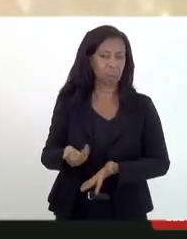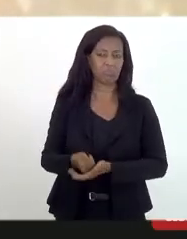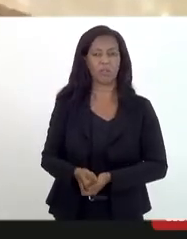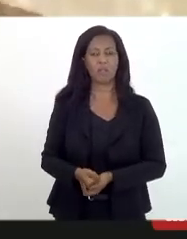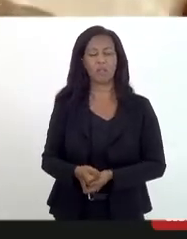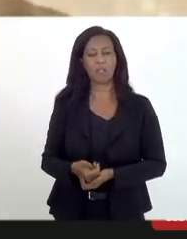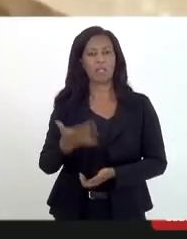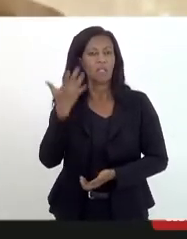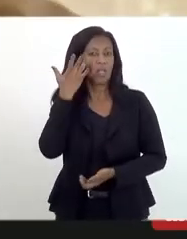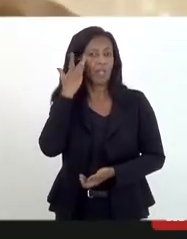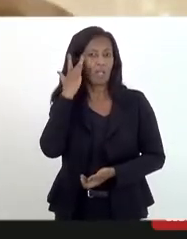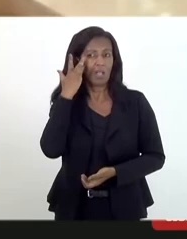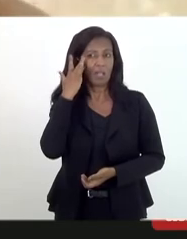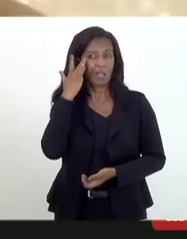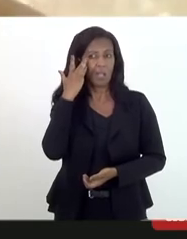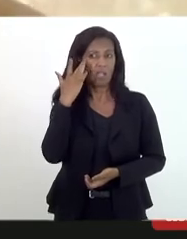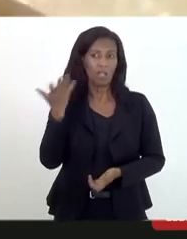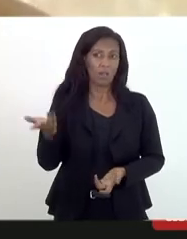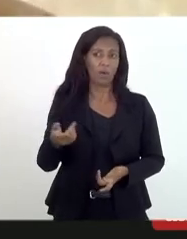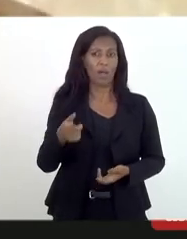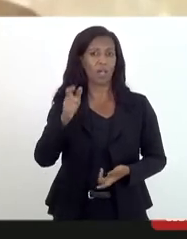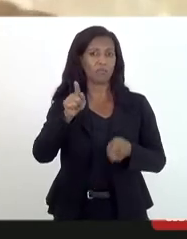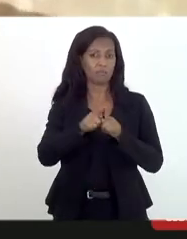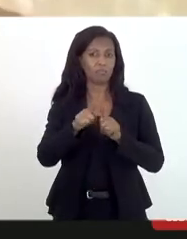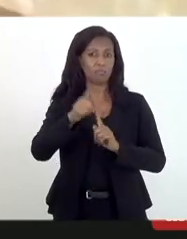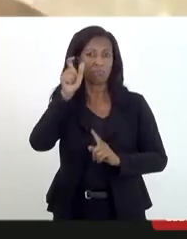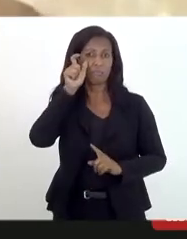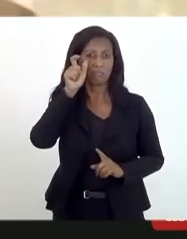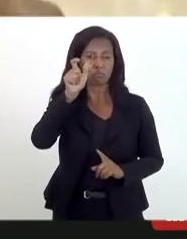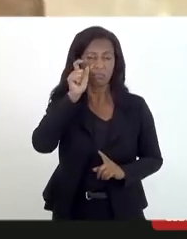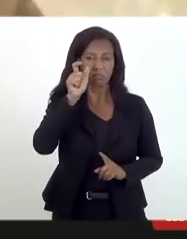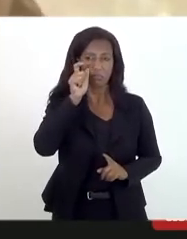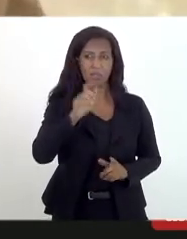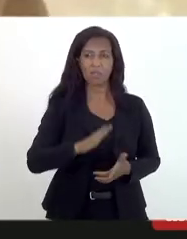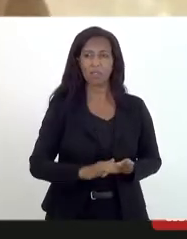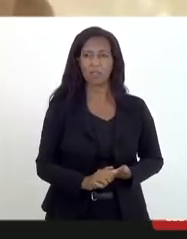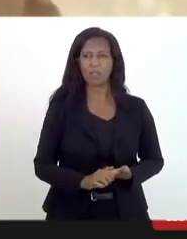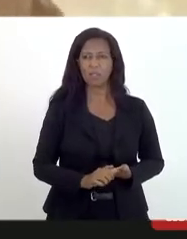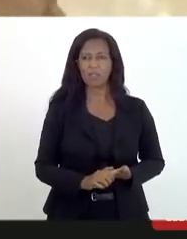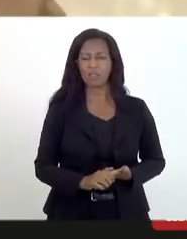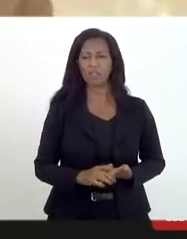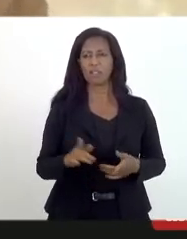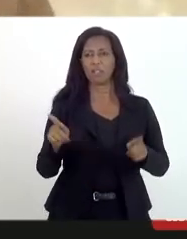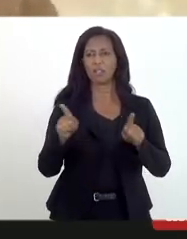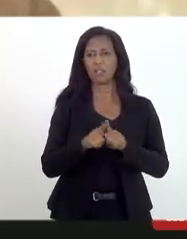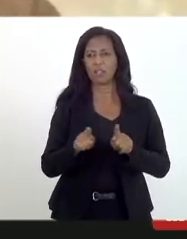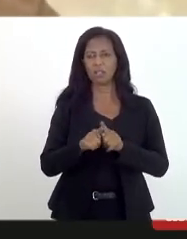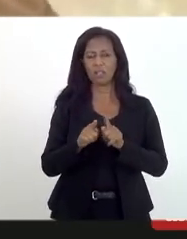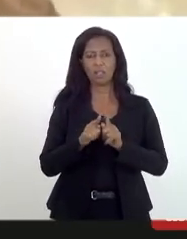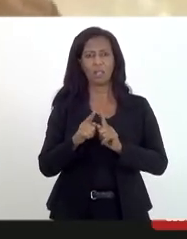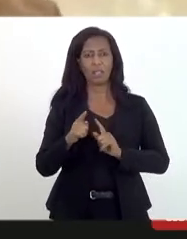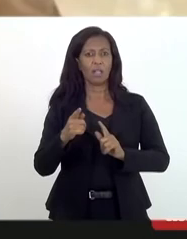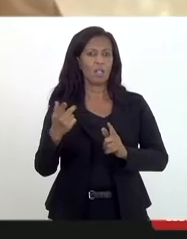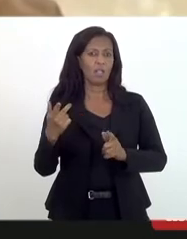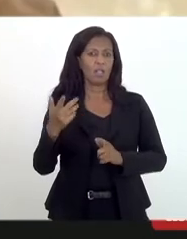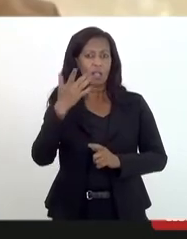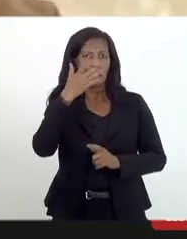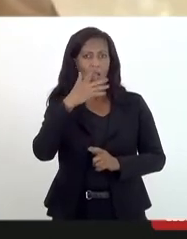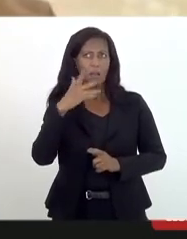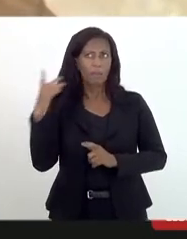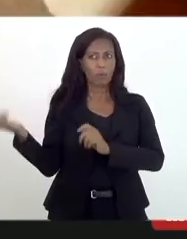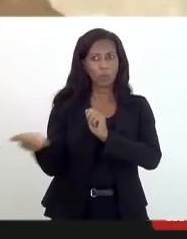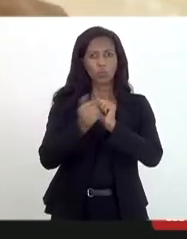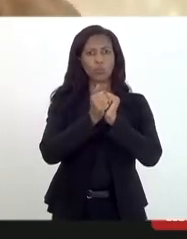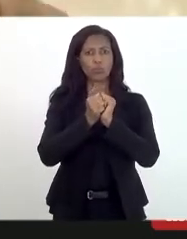acho até uma ideia interessante para a gente fazer uma análise. Agora eu perdo a presidente que traga junto um